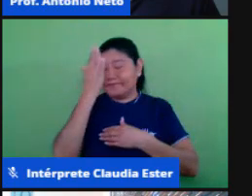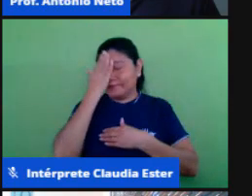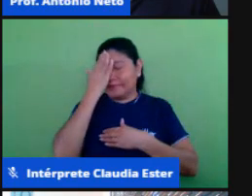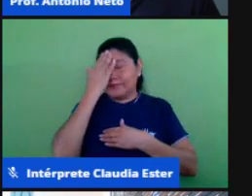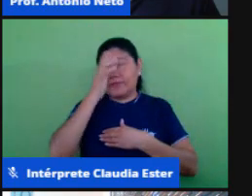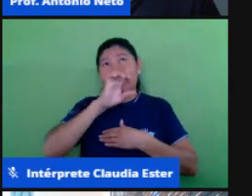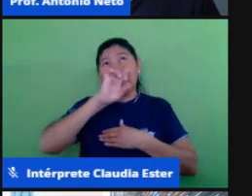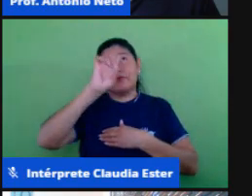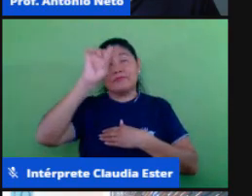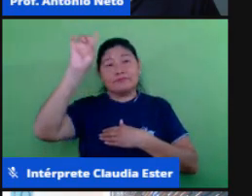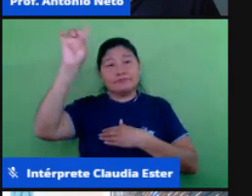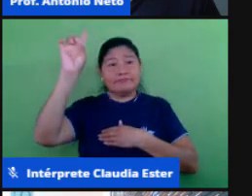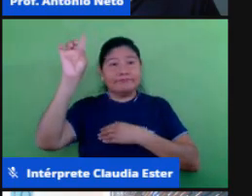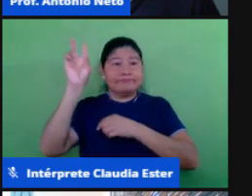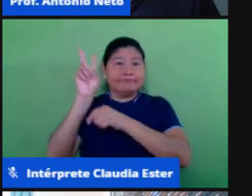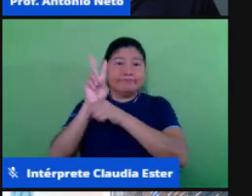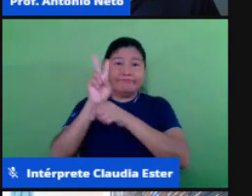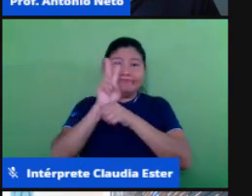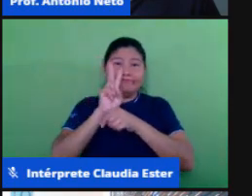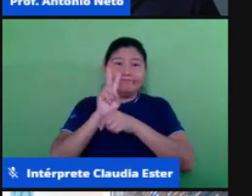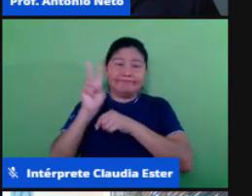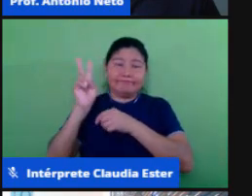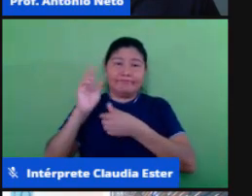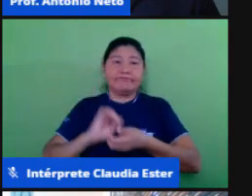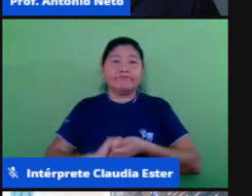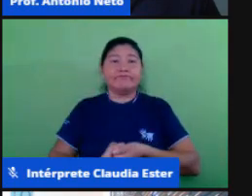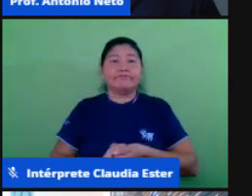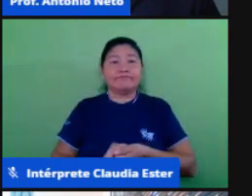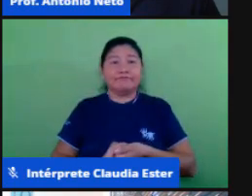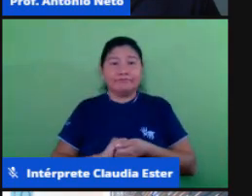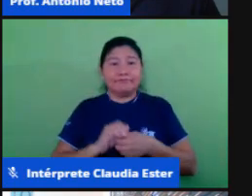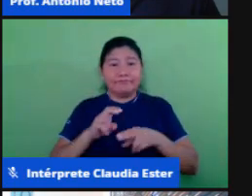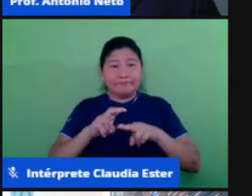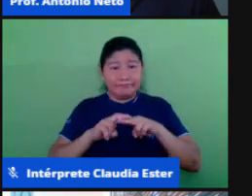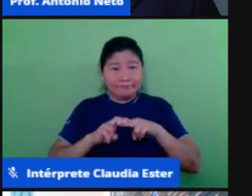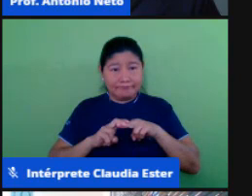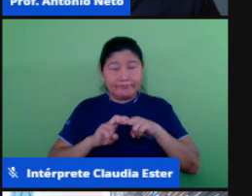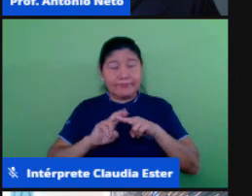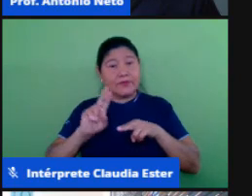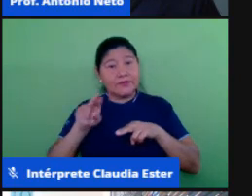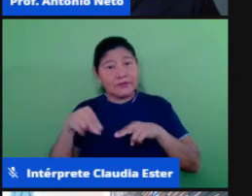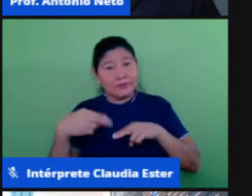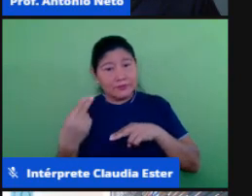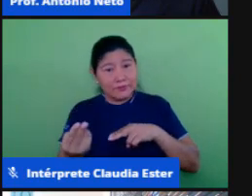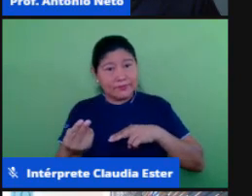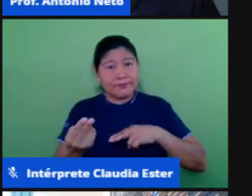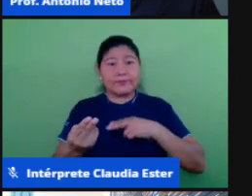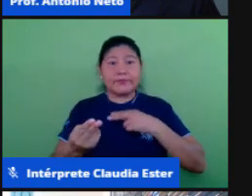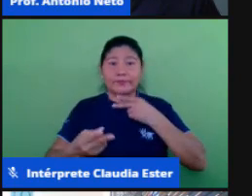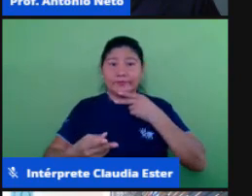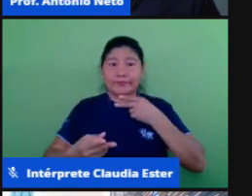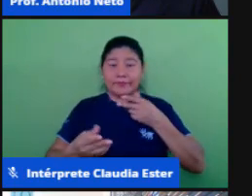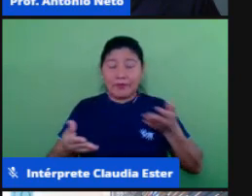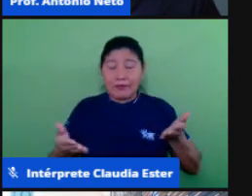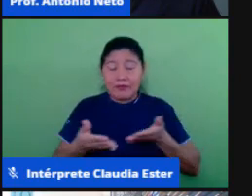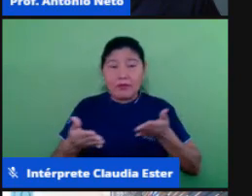pela providência divina. Então, deixo aqui, nessas minhas primeiras palavras,